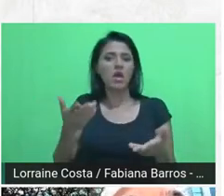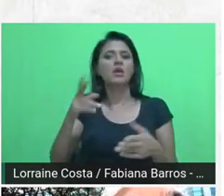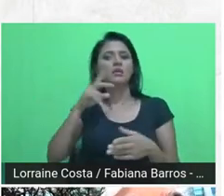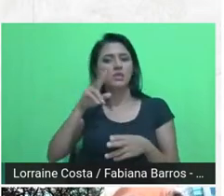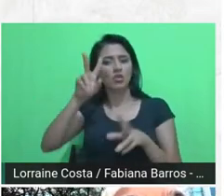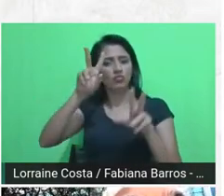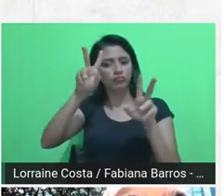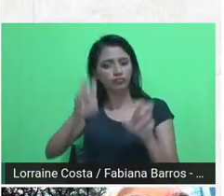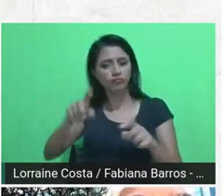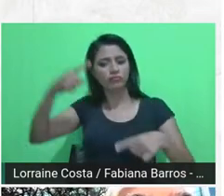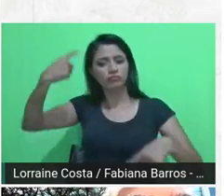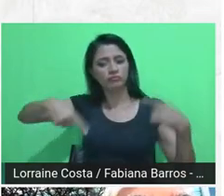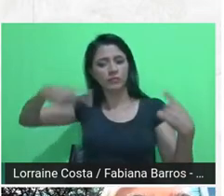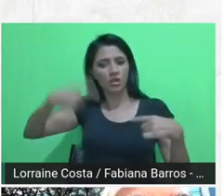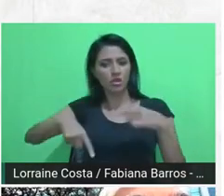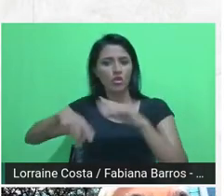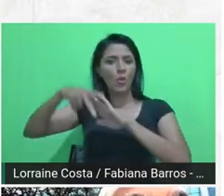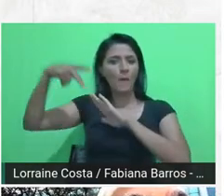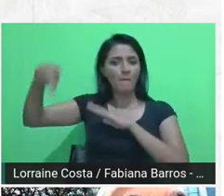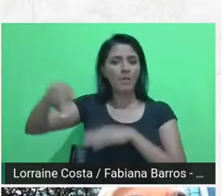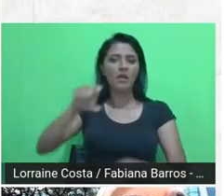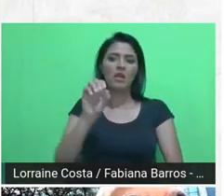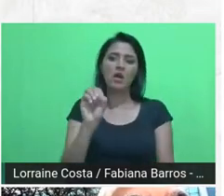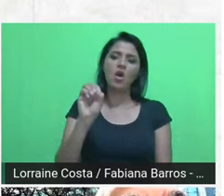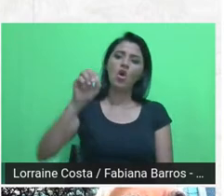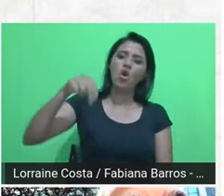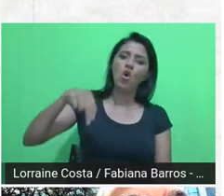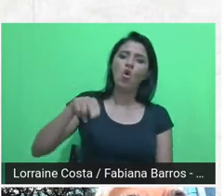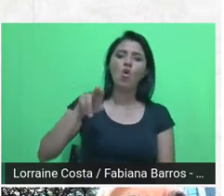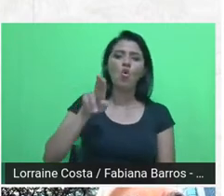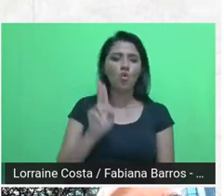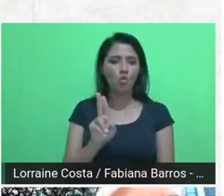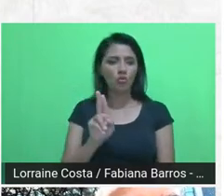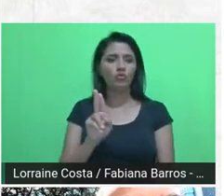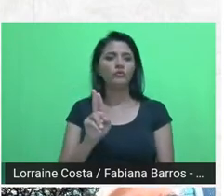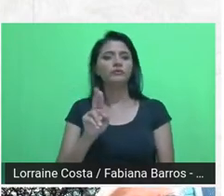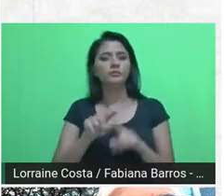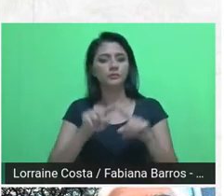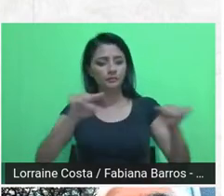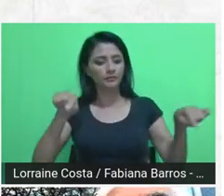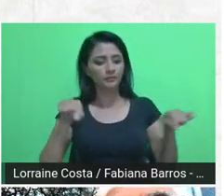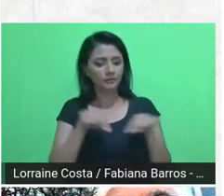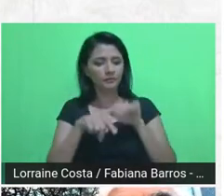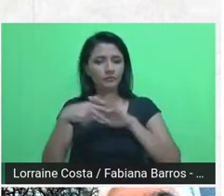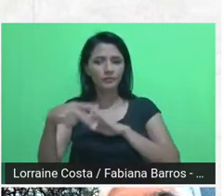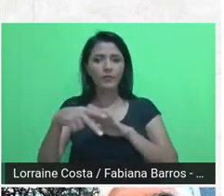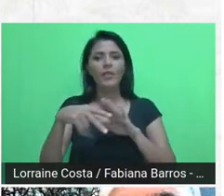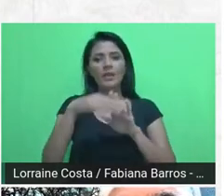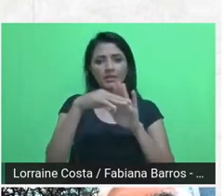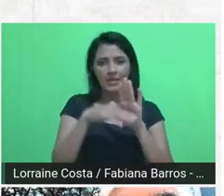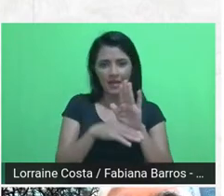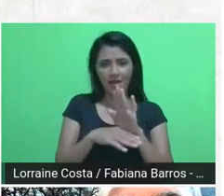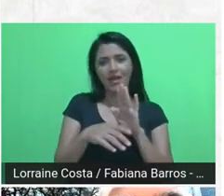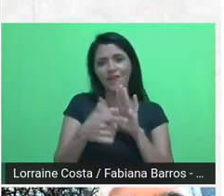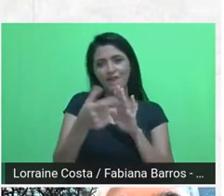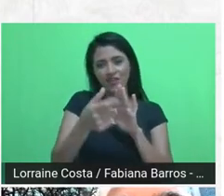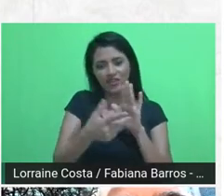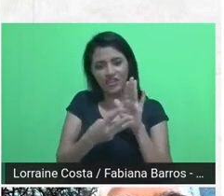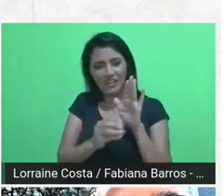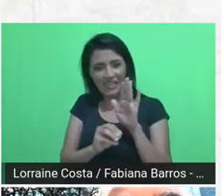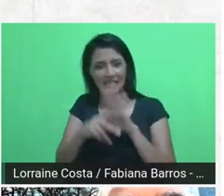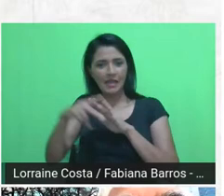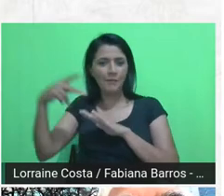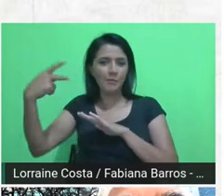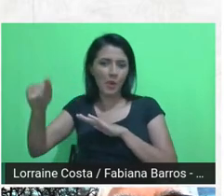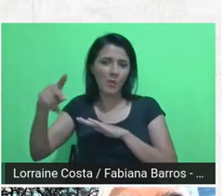ONU. E aí a territorialização dessa agenda, que é uma agenda internacional, ela